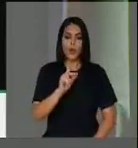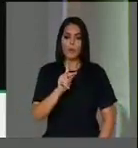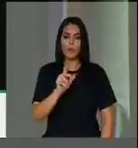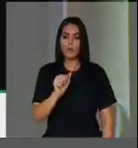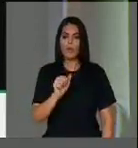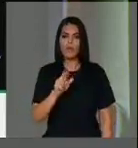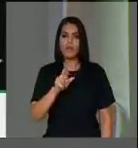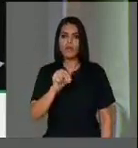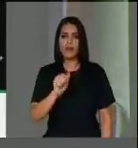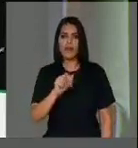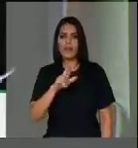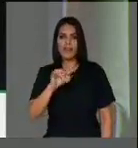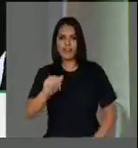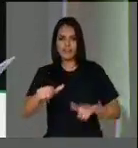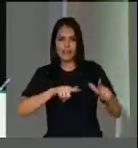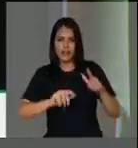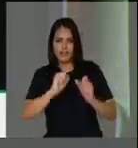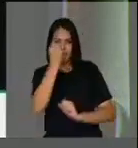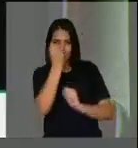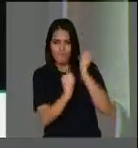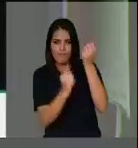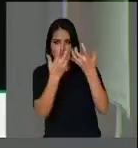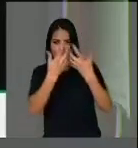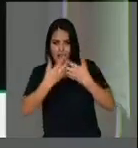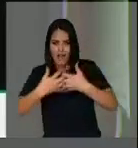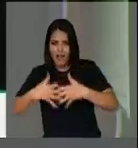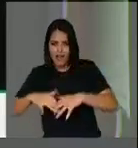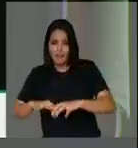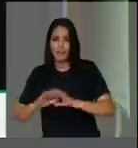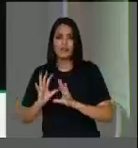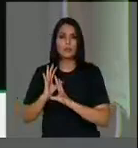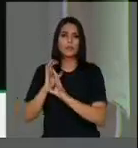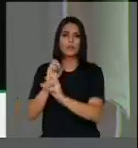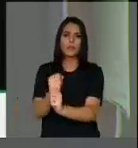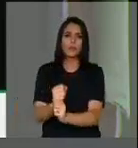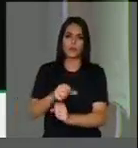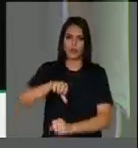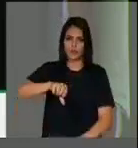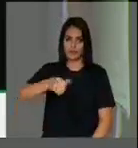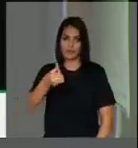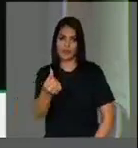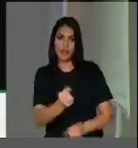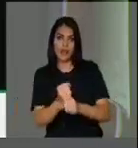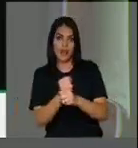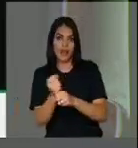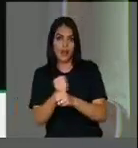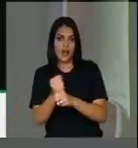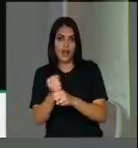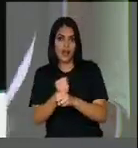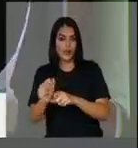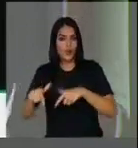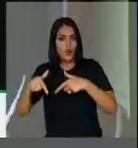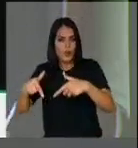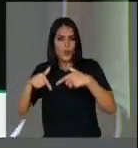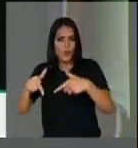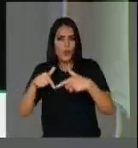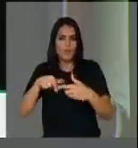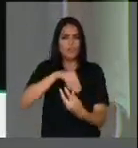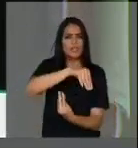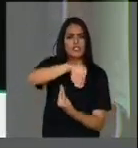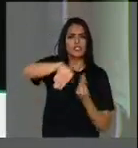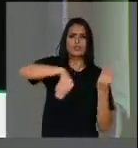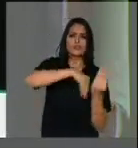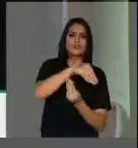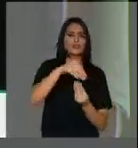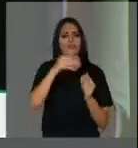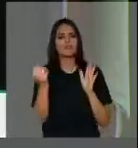Portanto, nesse 96 anos de luta do PCdoB, essa luta do PCdoB se confunde com fatos importantes da